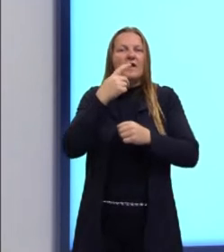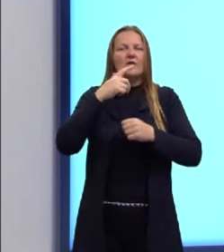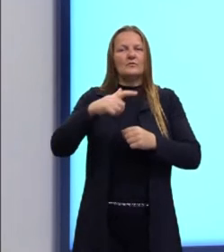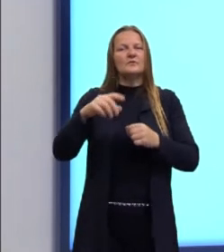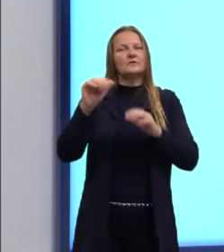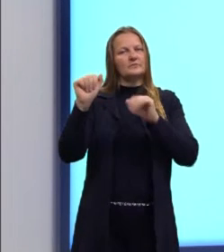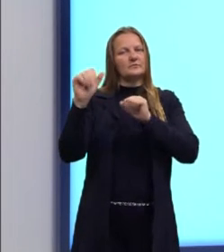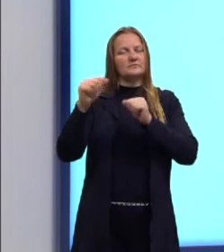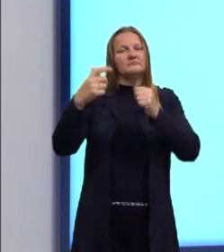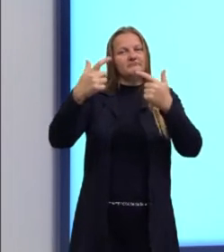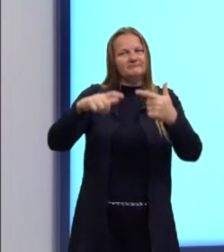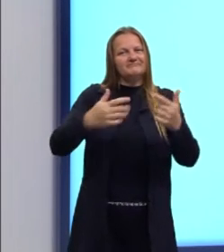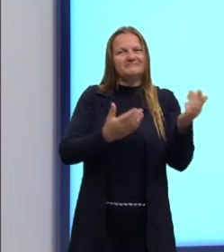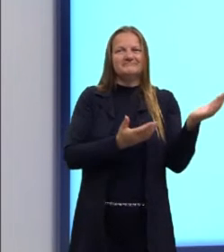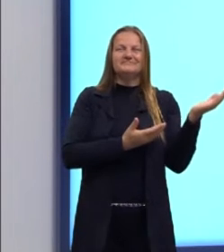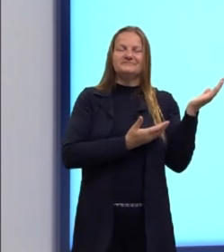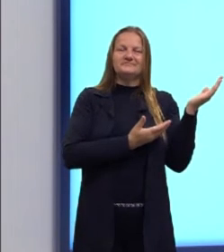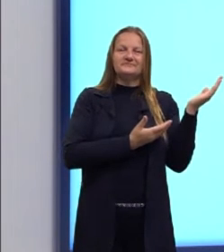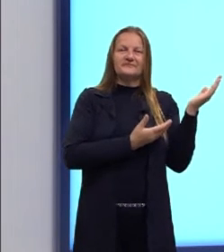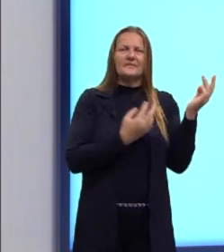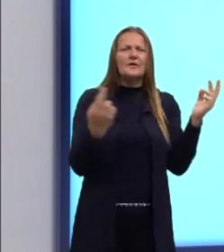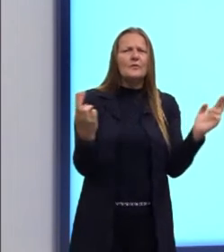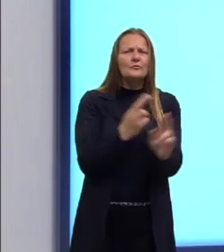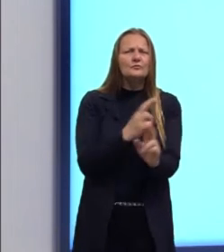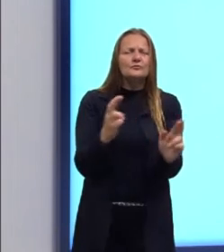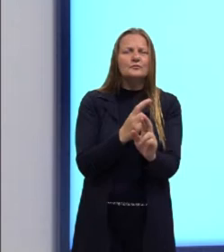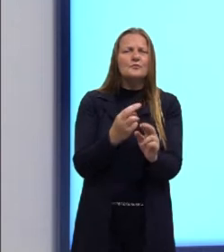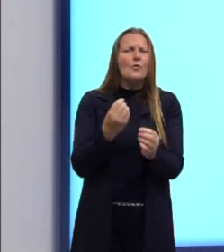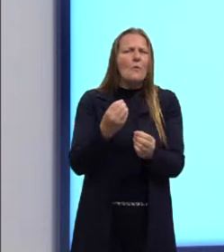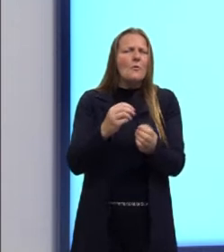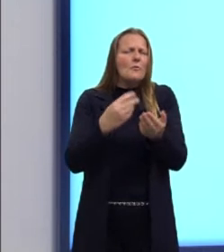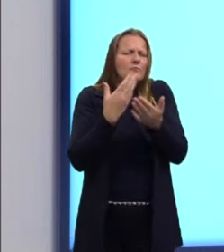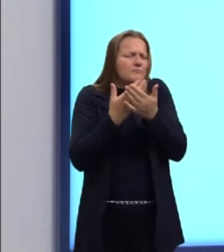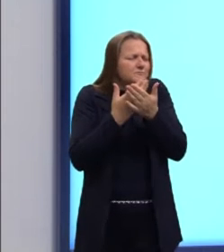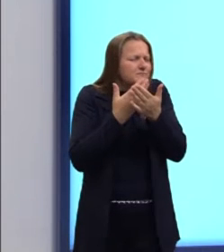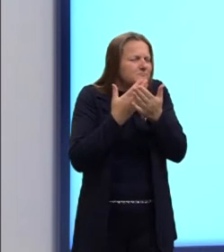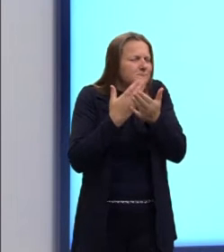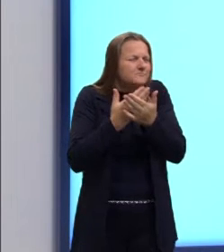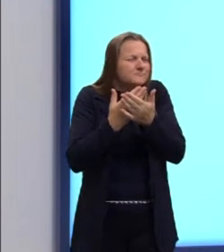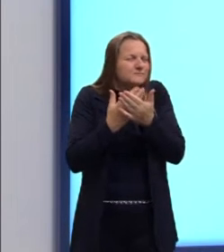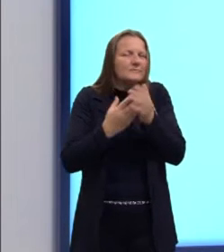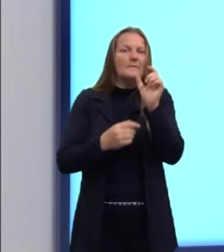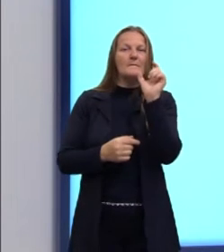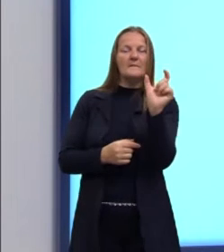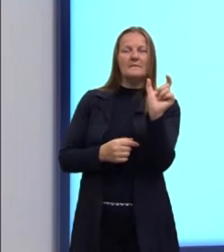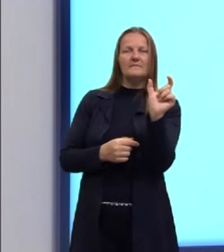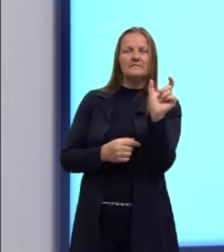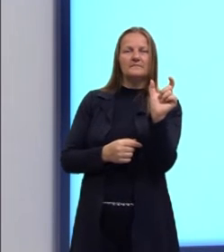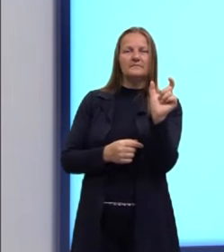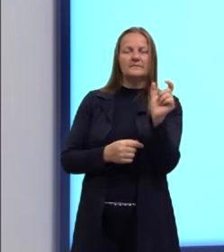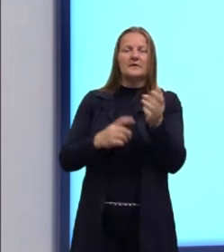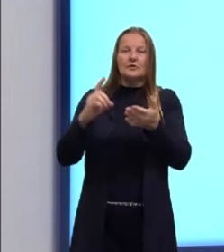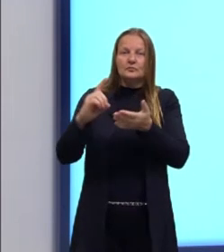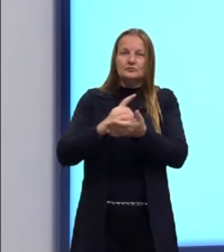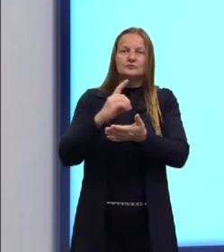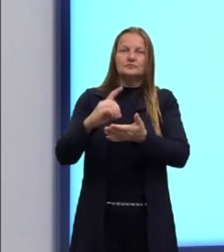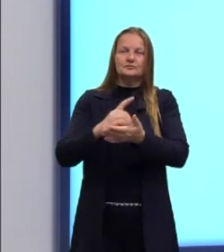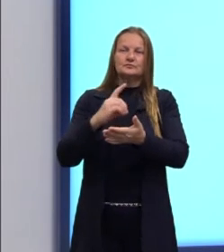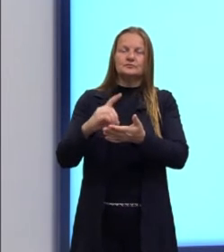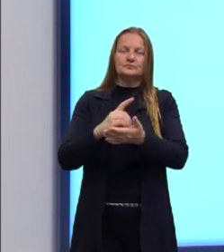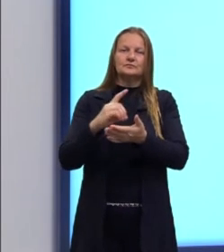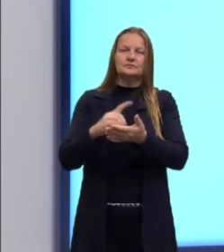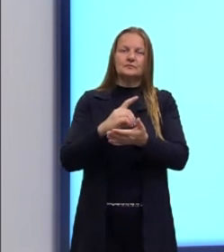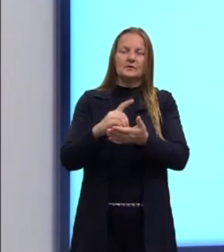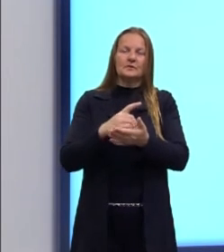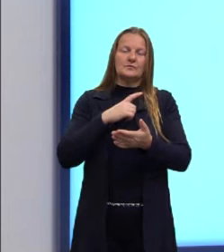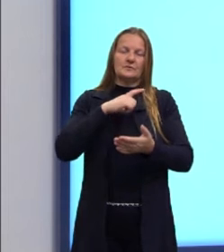termos relacionados ao estudo, ao literal, ao termo lá do dicionário, e